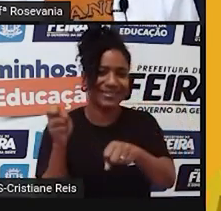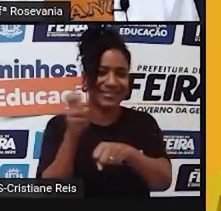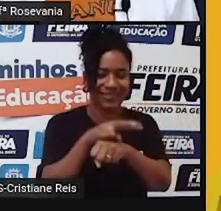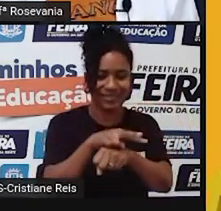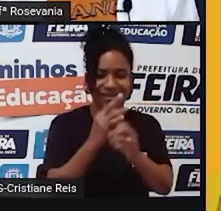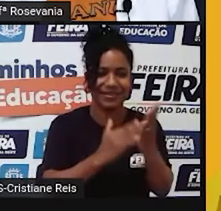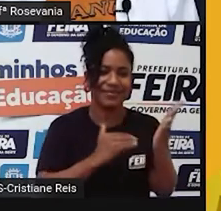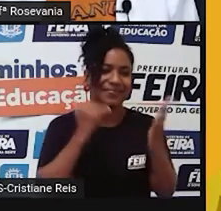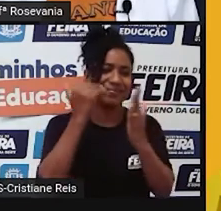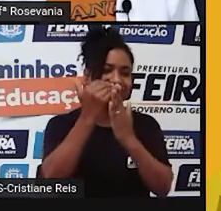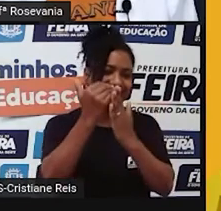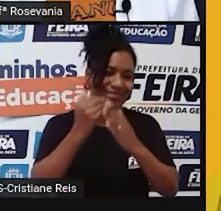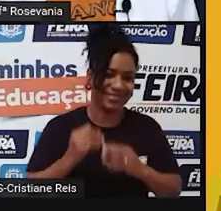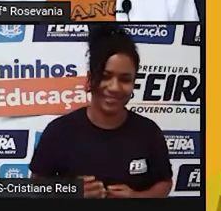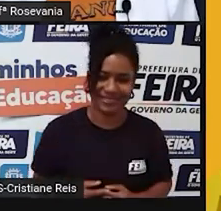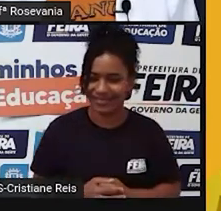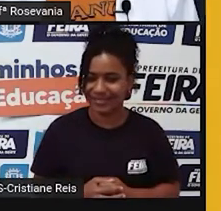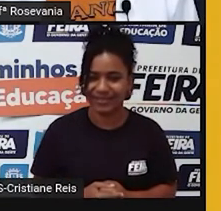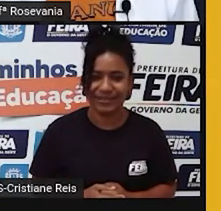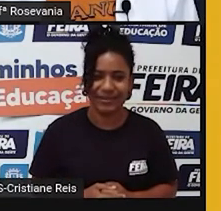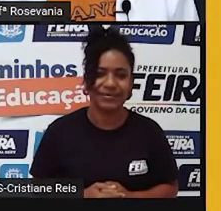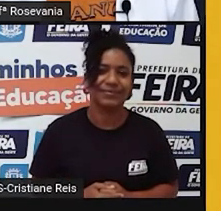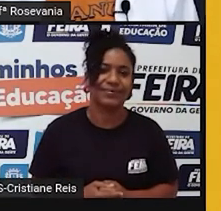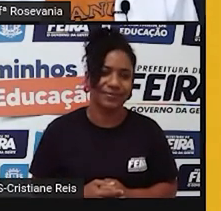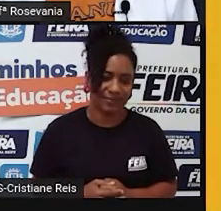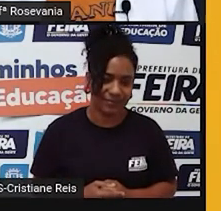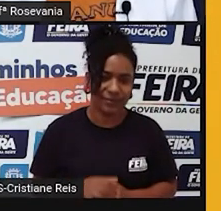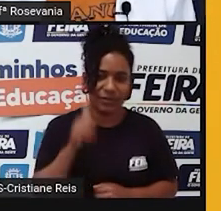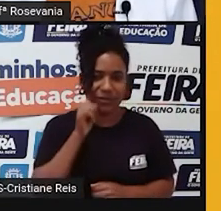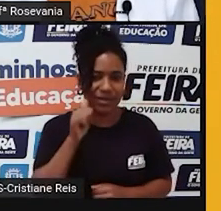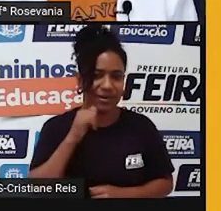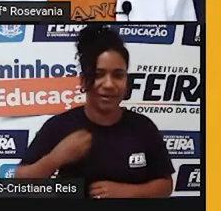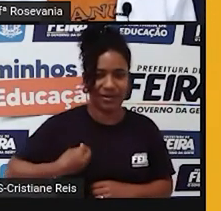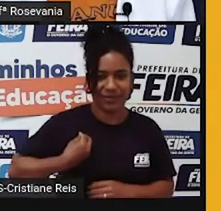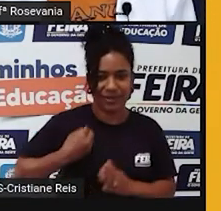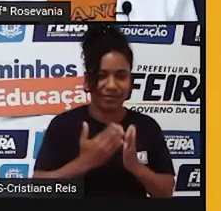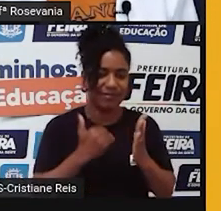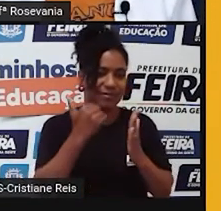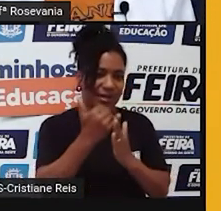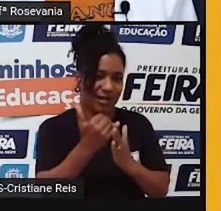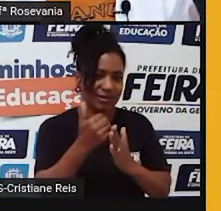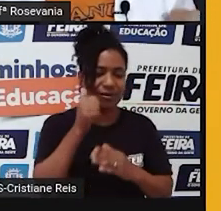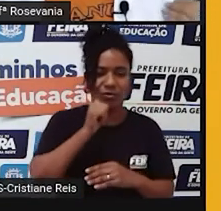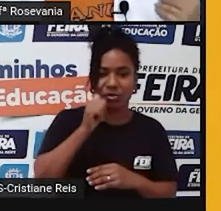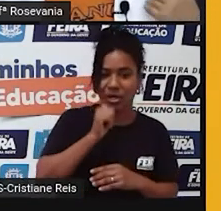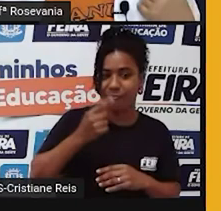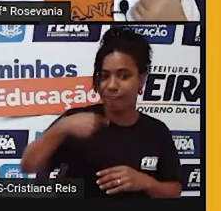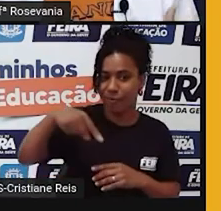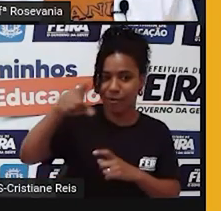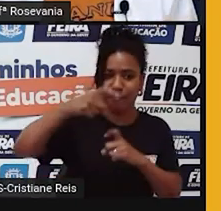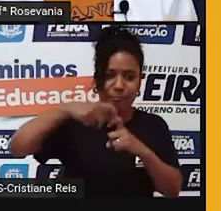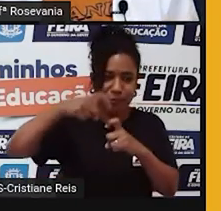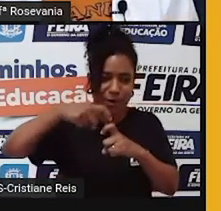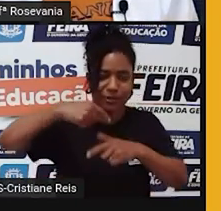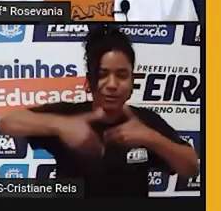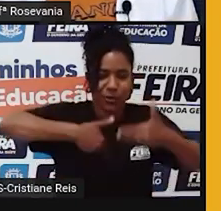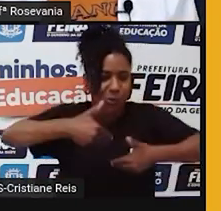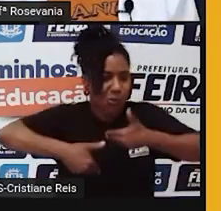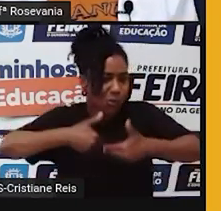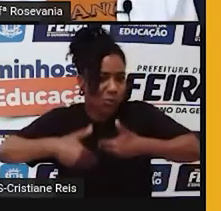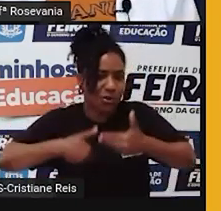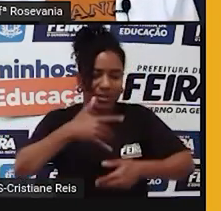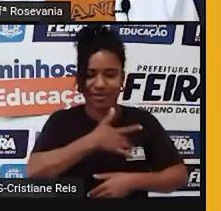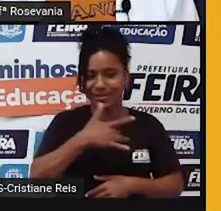maior, e acabou se preservando mais. E também as mulheres, elas procuram mais os médicos, elas têm mais acesso